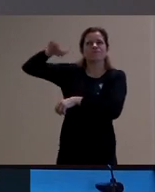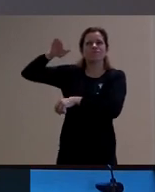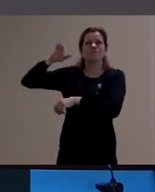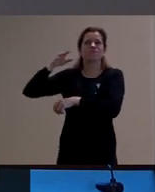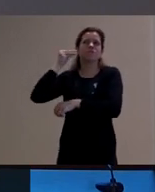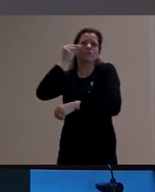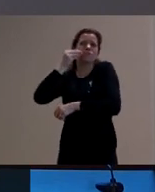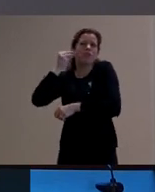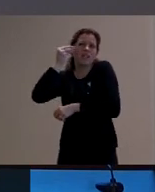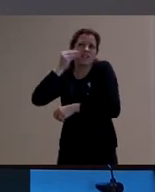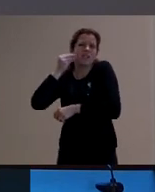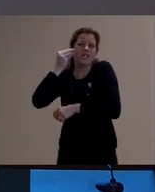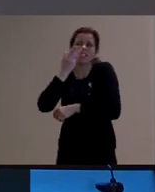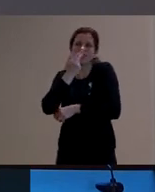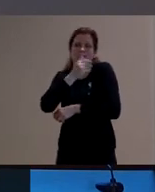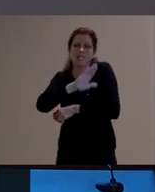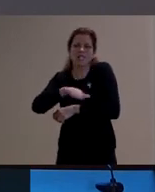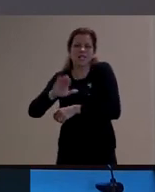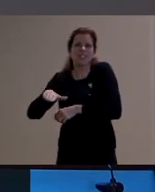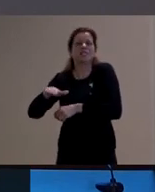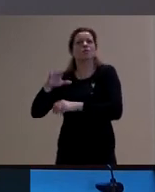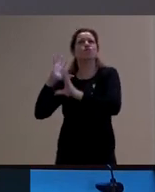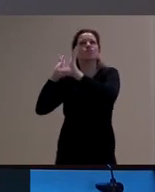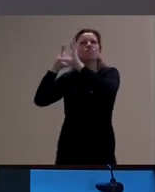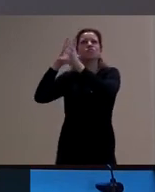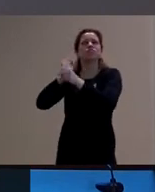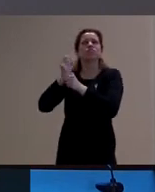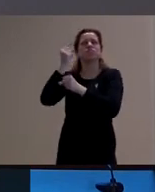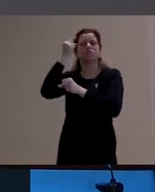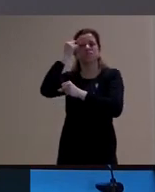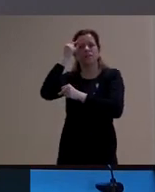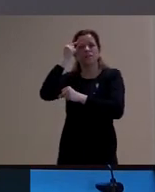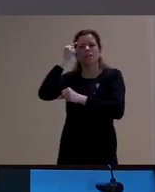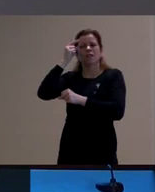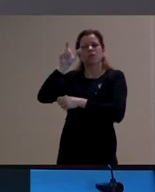experiência infantil na constituição do sujeito.